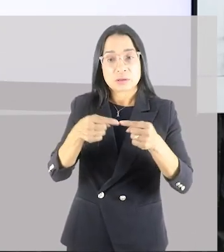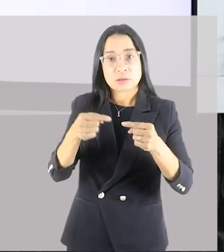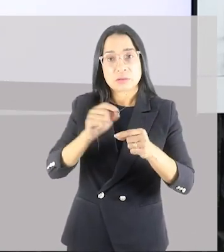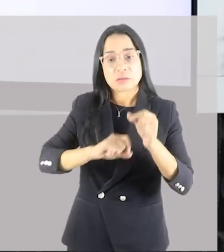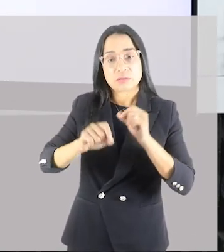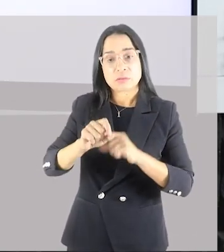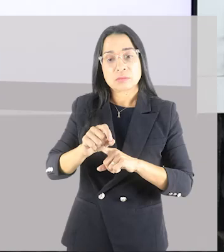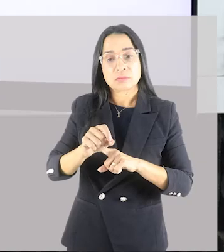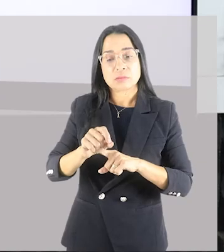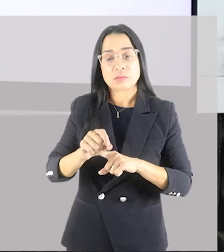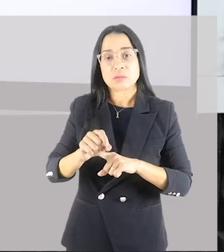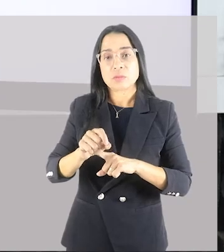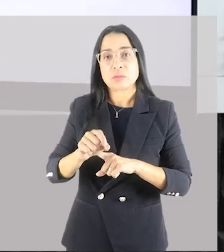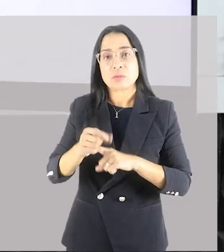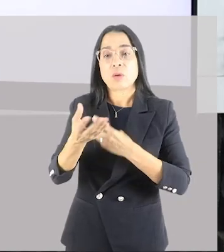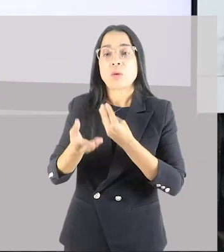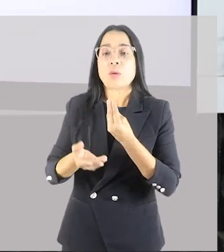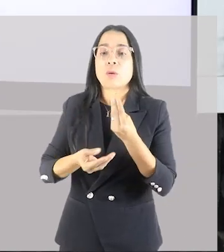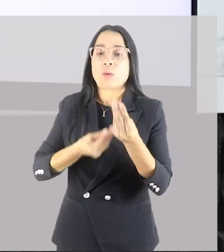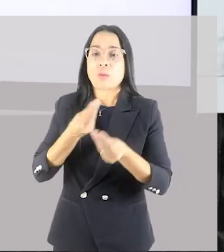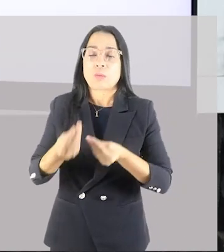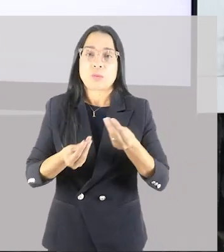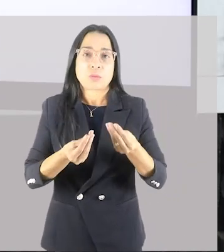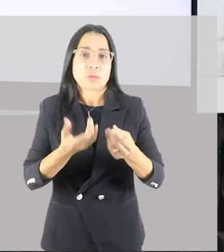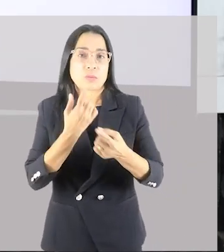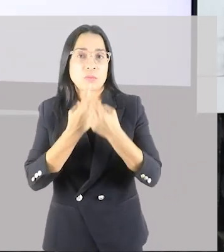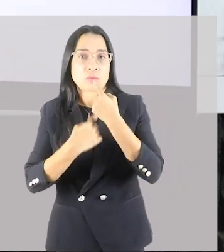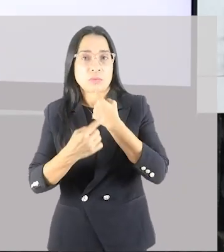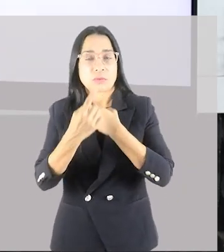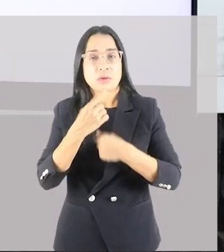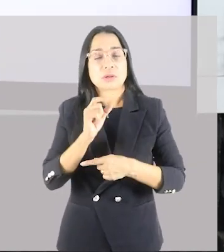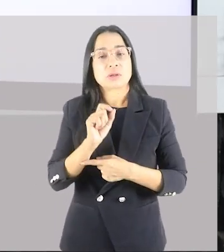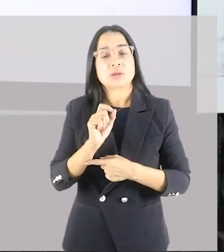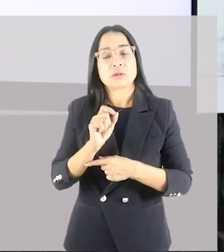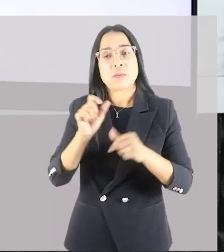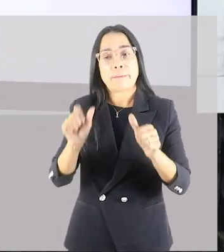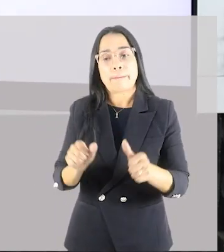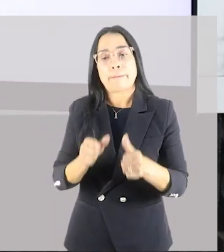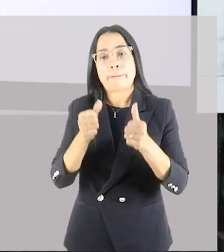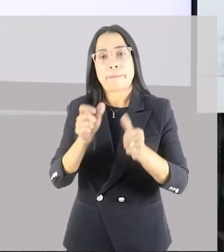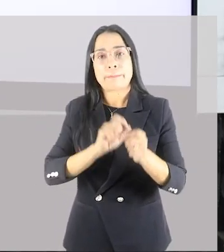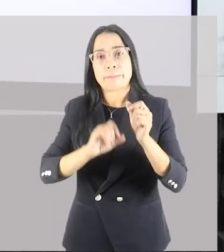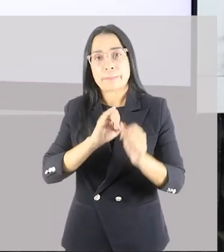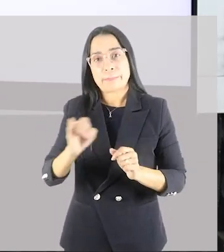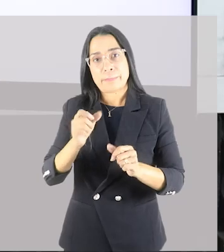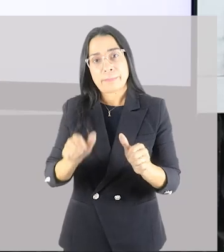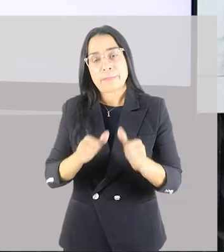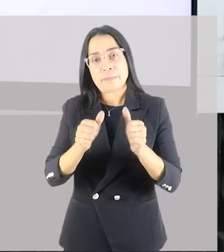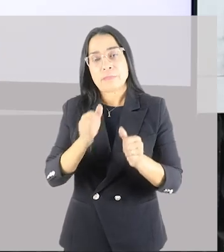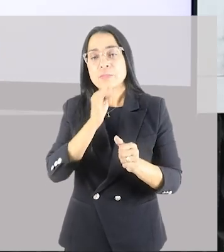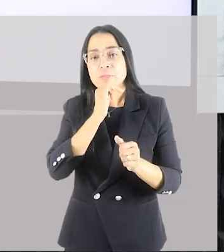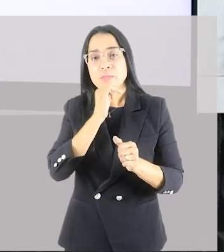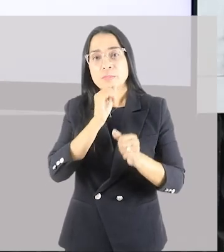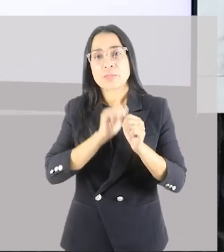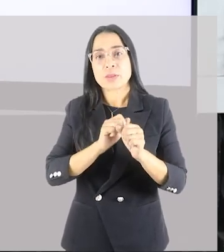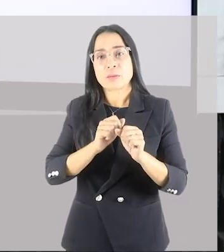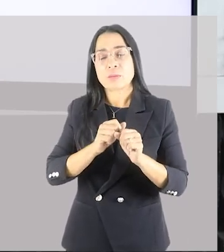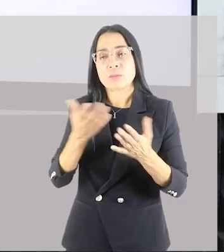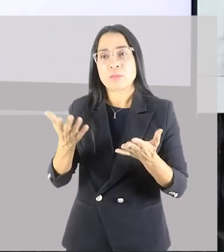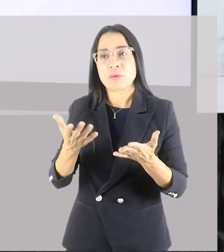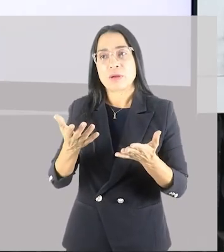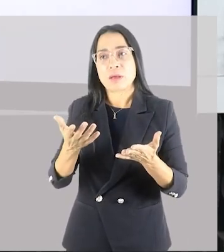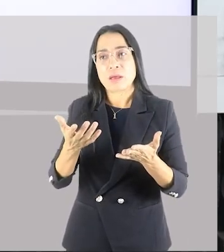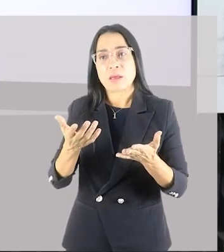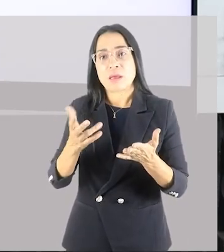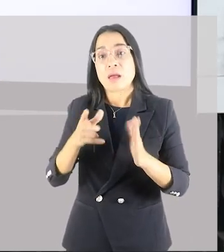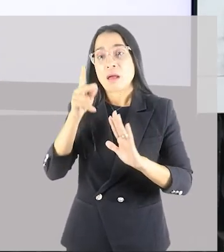com a capacidade que se deseja melhorar. Se eu quero melhorar minha potência aeróbica,